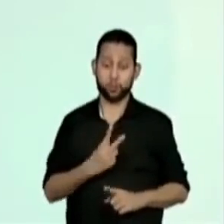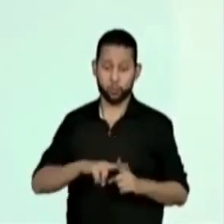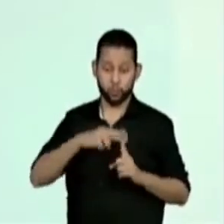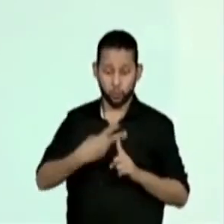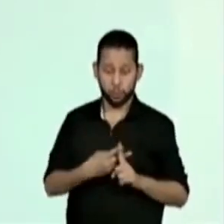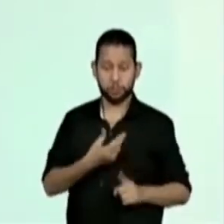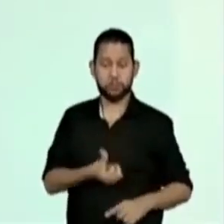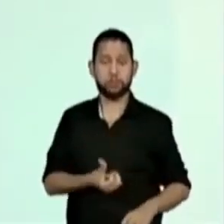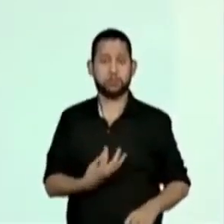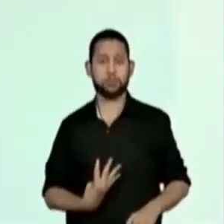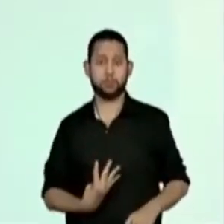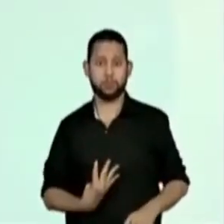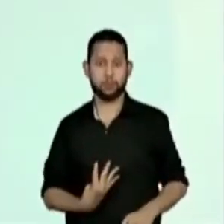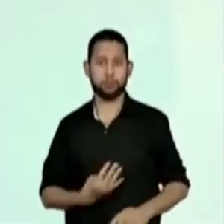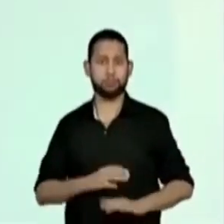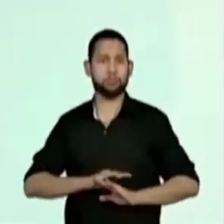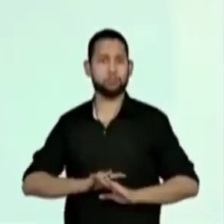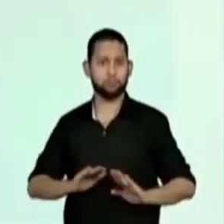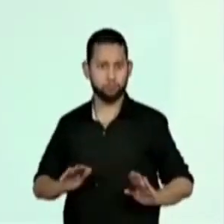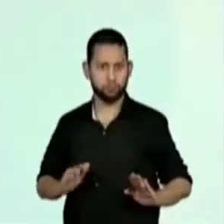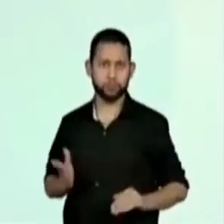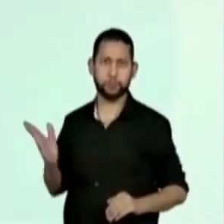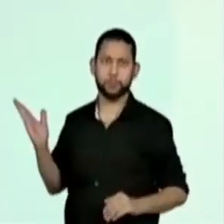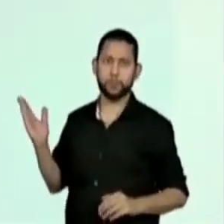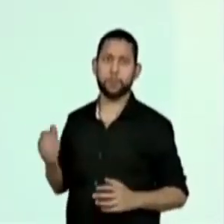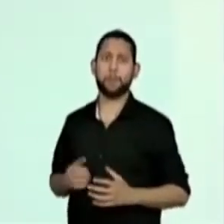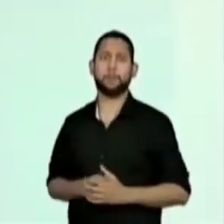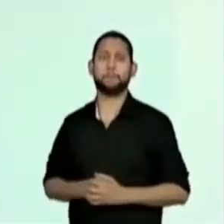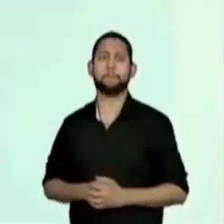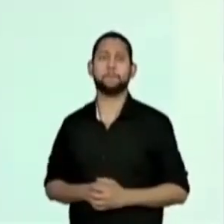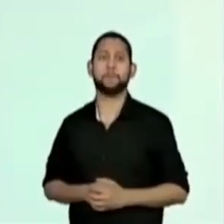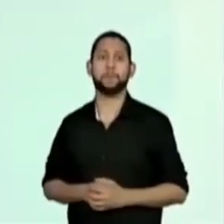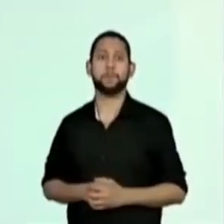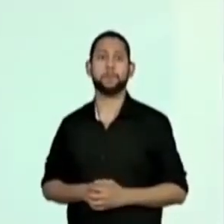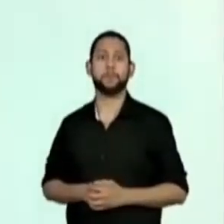é 64,